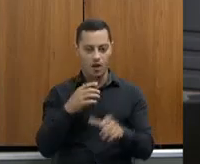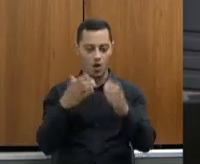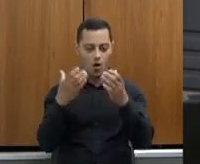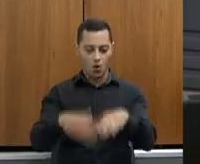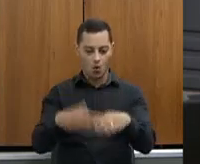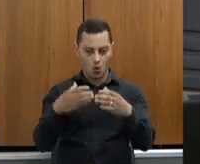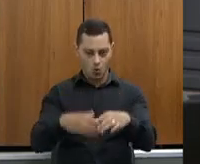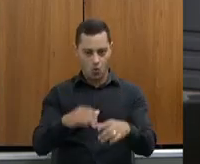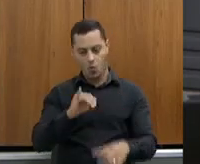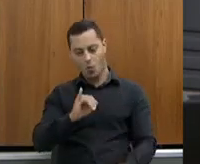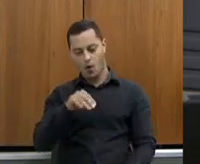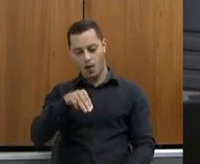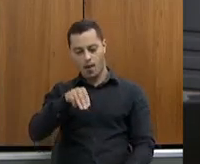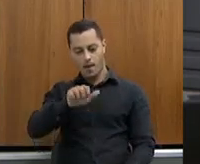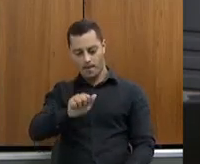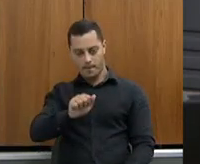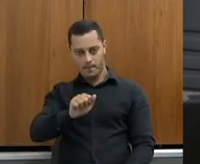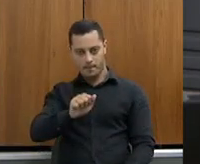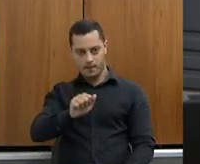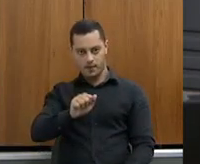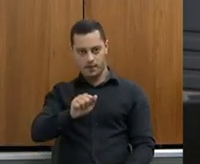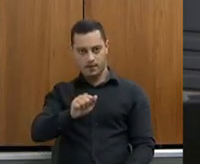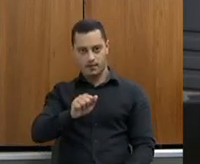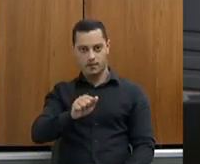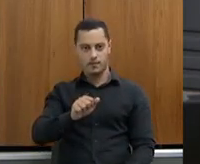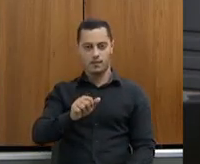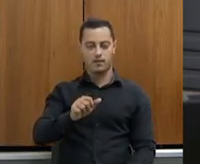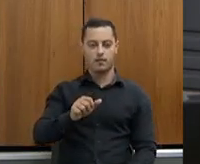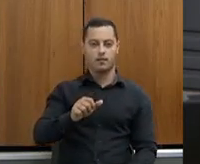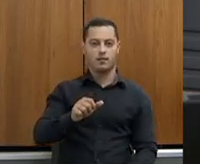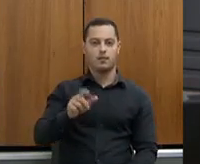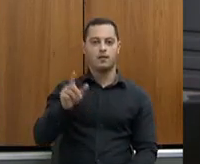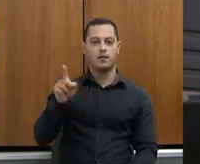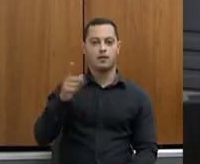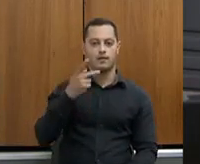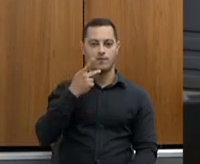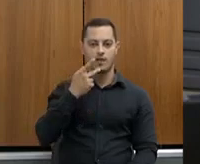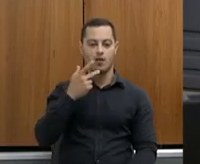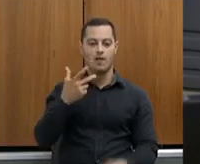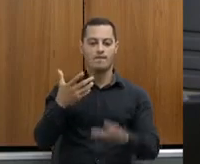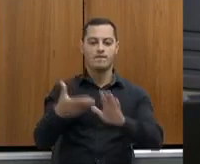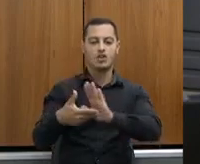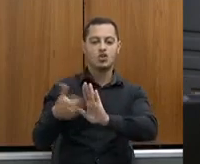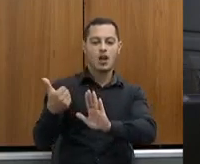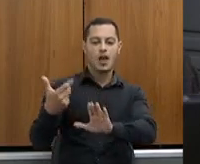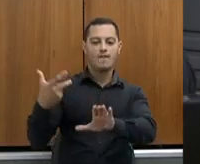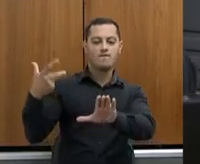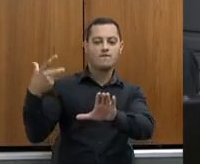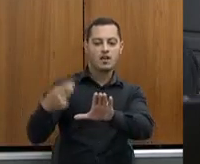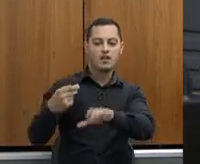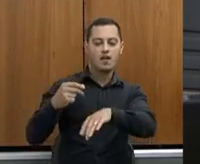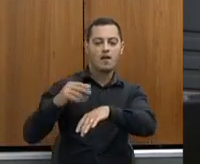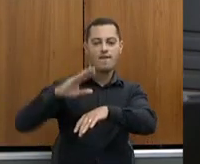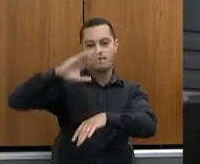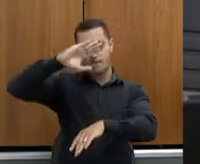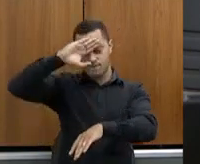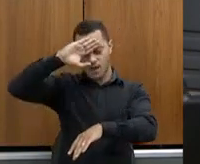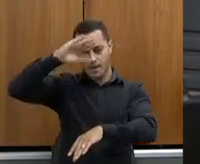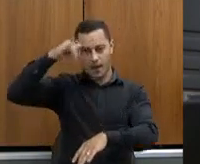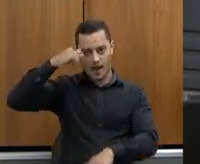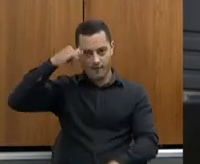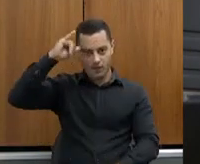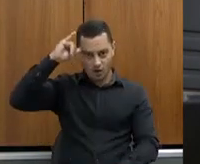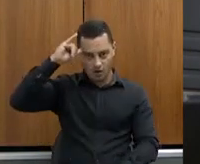e o deputado Antônio Carlos Arantes citou aqui a retirada da vacinação da febre aftosa. Quando quem não é do meio